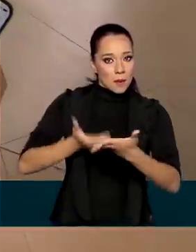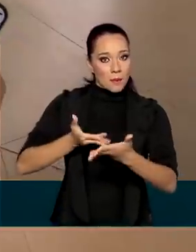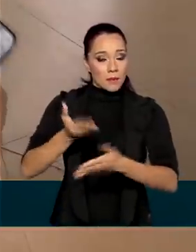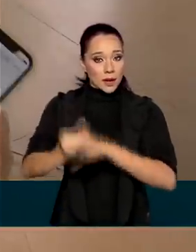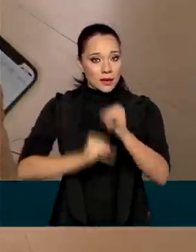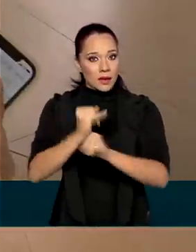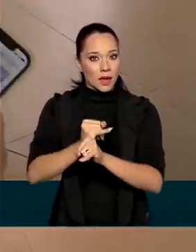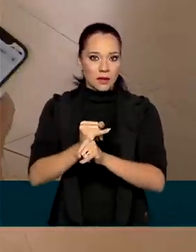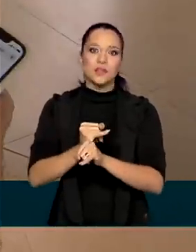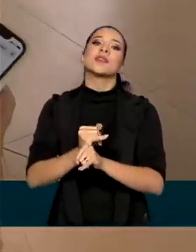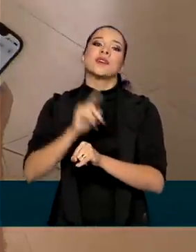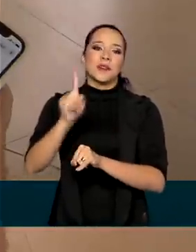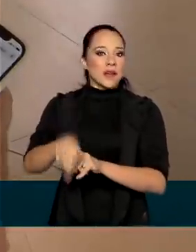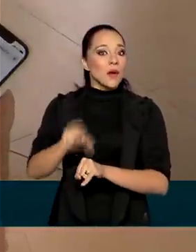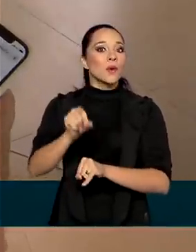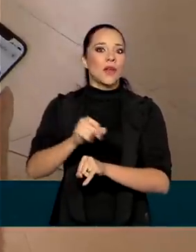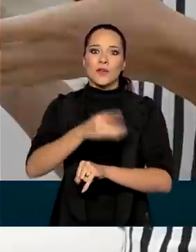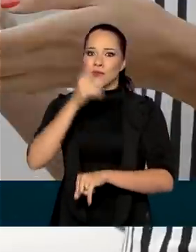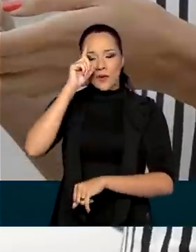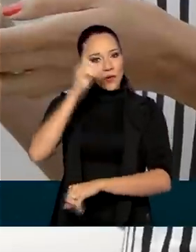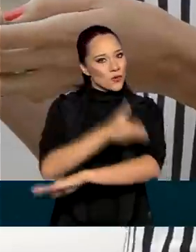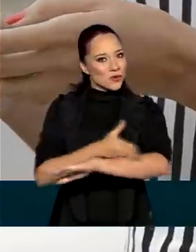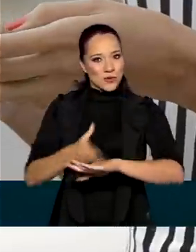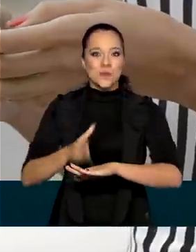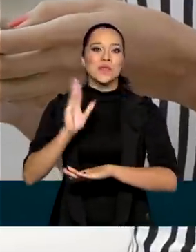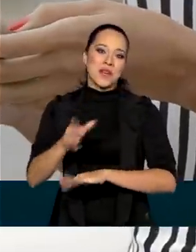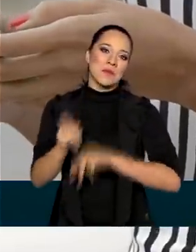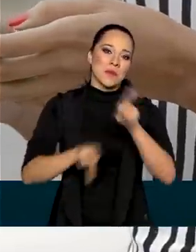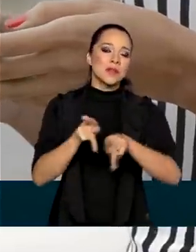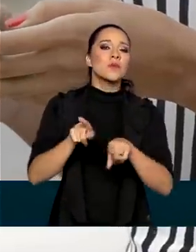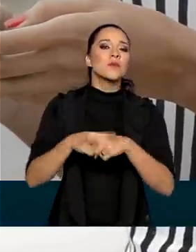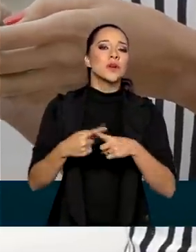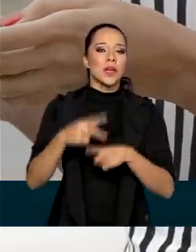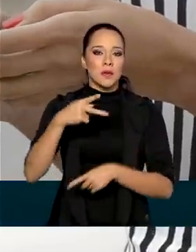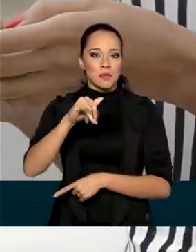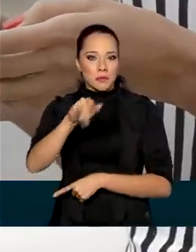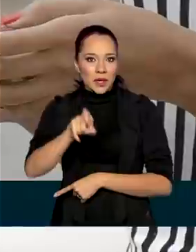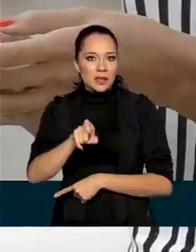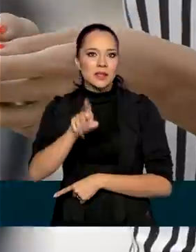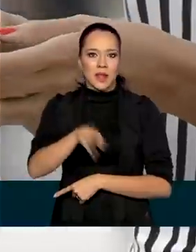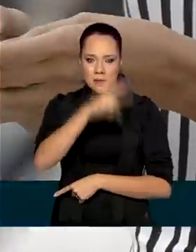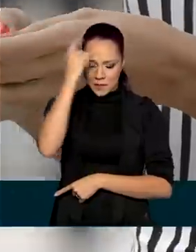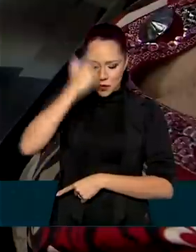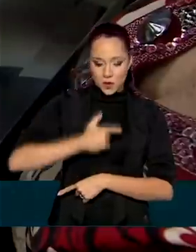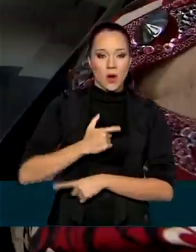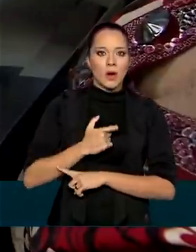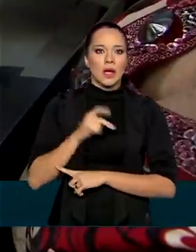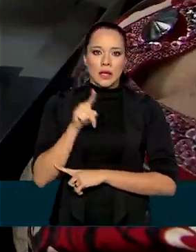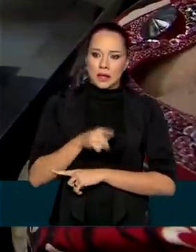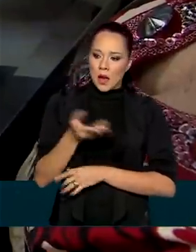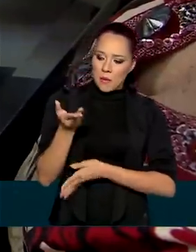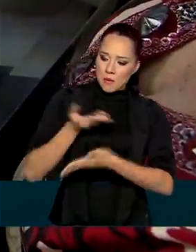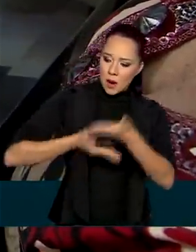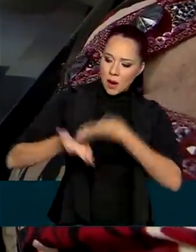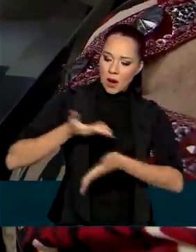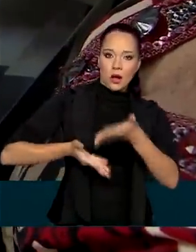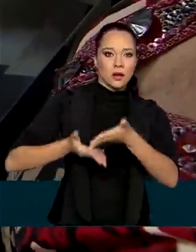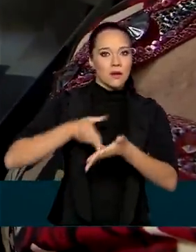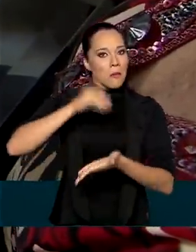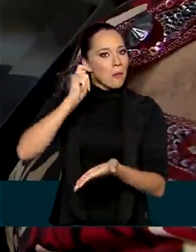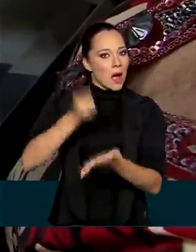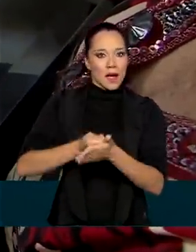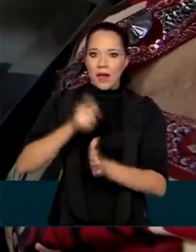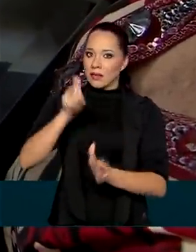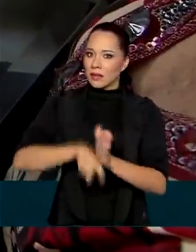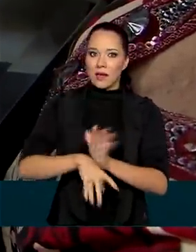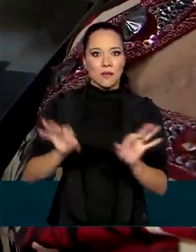devem passar a fazer parte do cotidiano. Isso porque o PIX permite que o usuário passe a fazer transações sem pagar